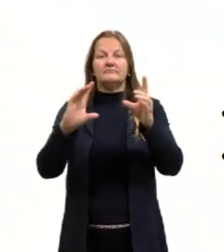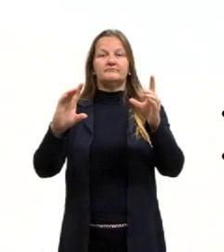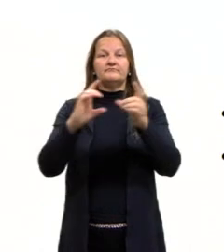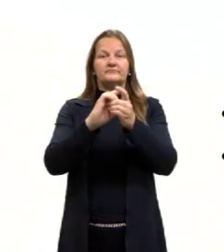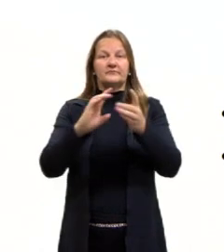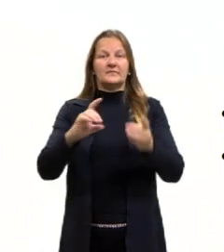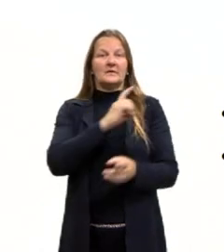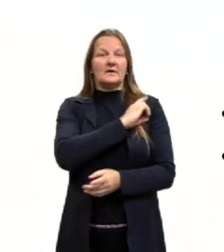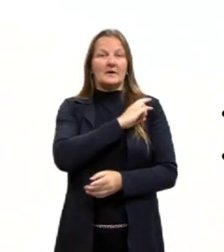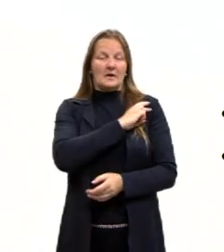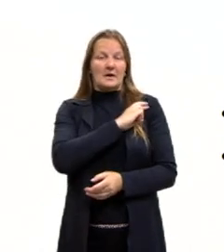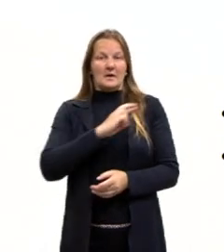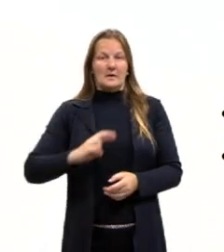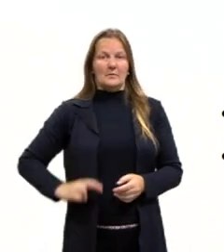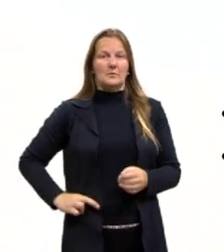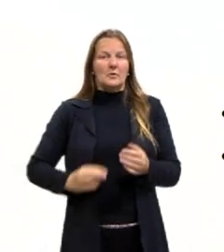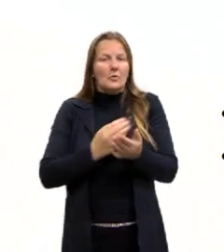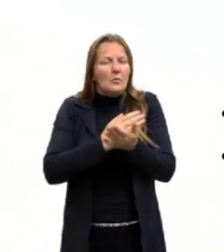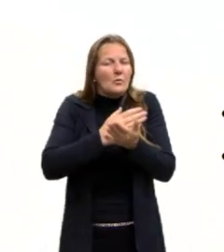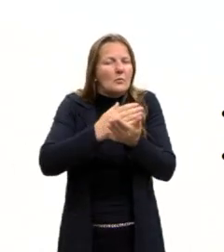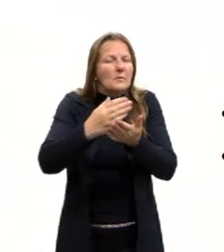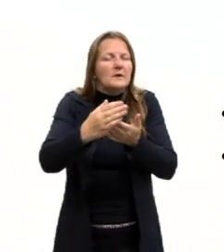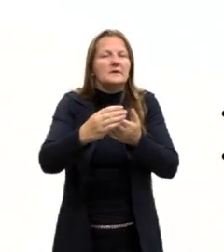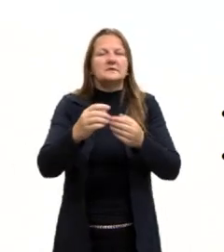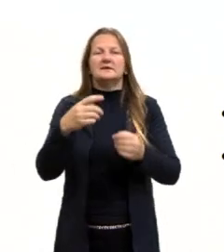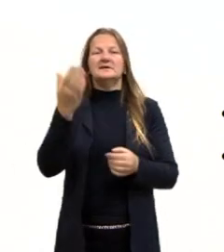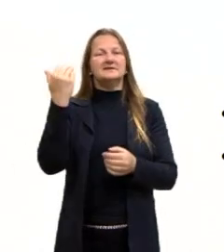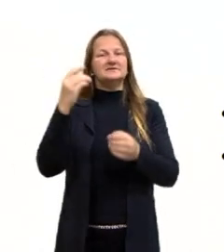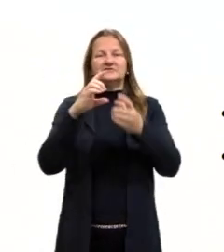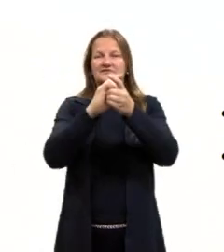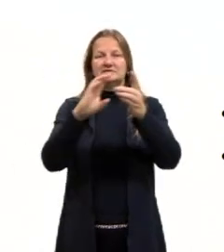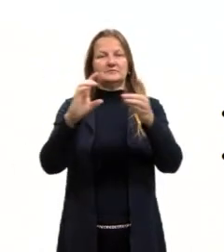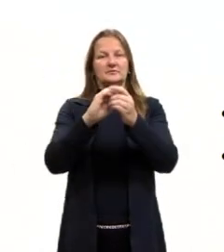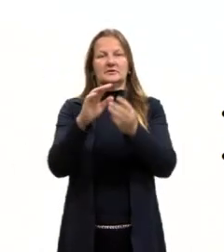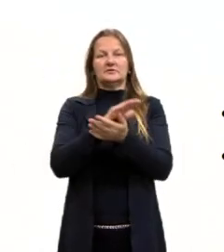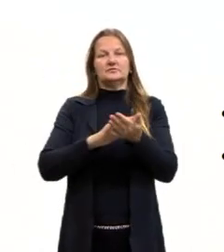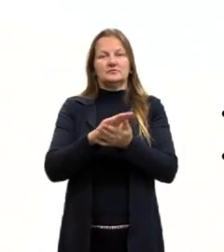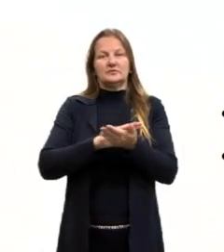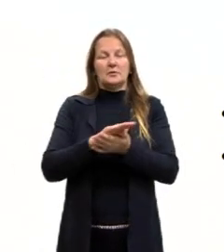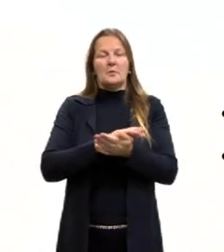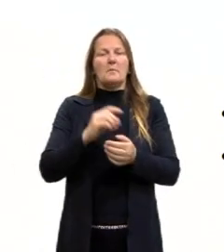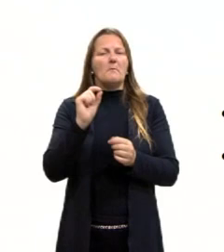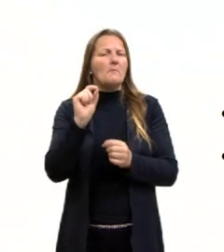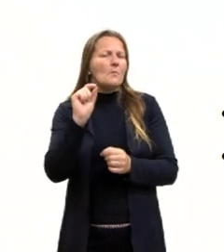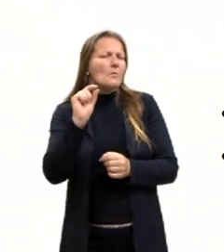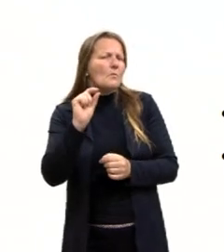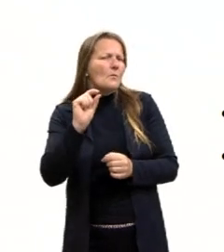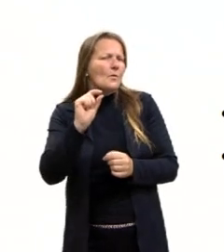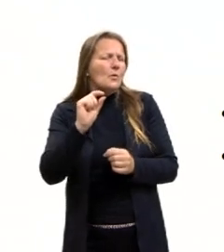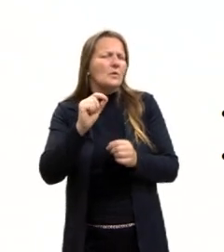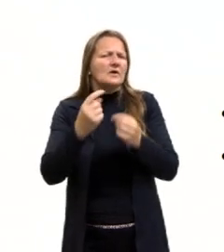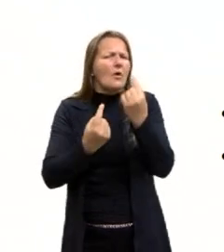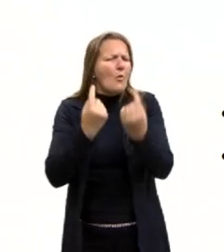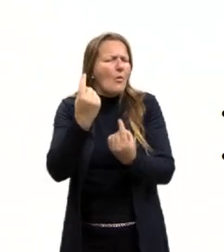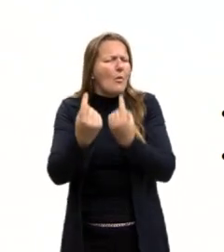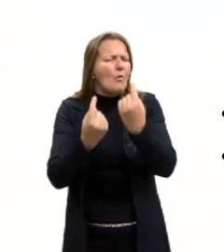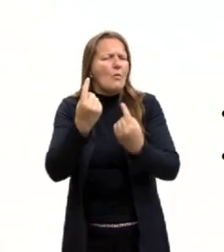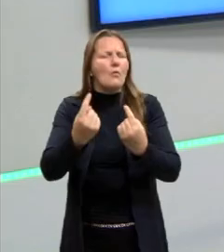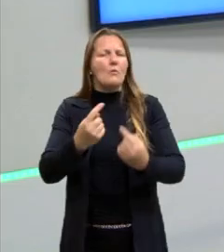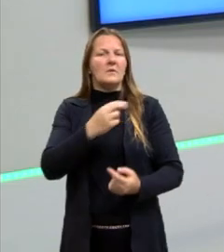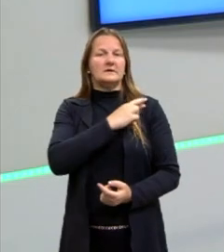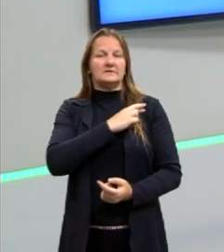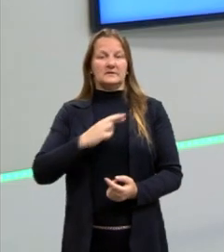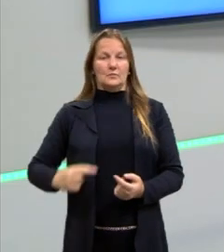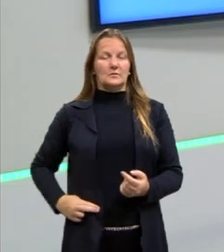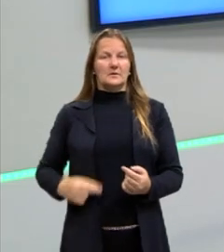que elas, no seu surgimento, ainda não eram muito democráticas. As poucas repúblicas que tinham pelo mundo ainda não tinham voto feminino,